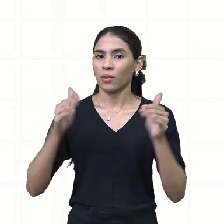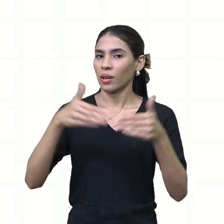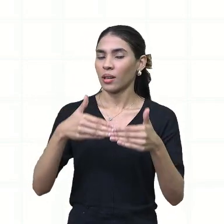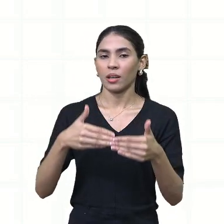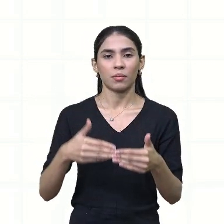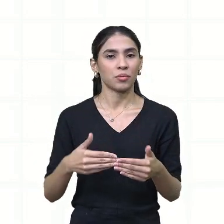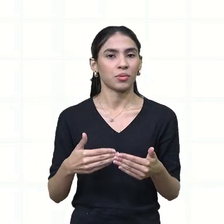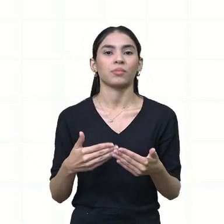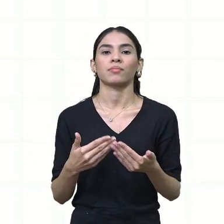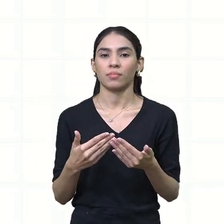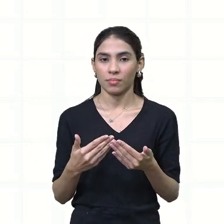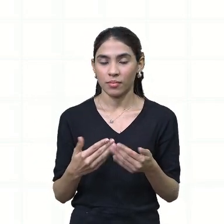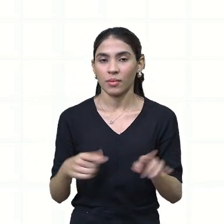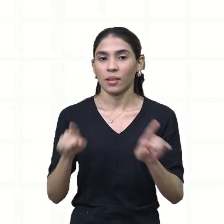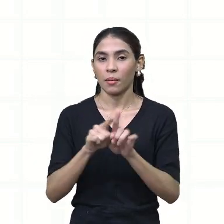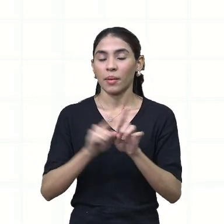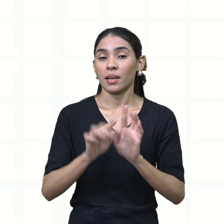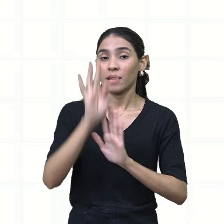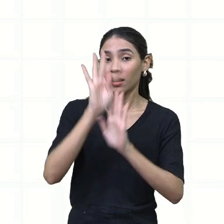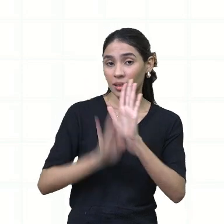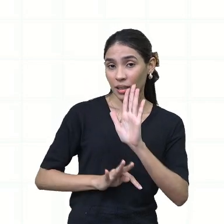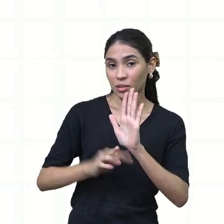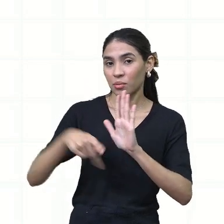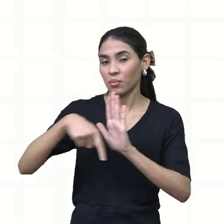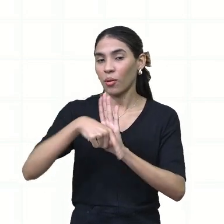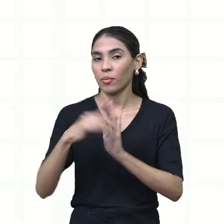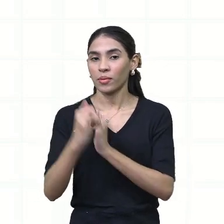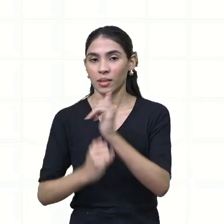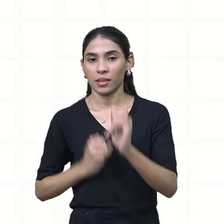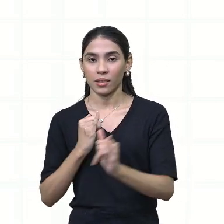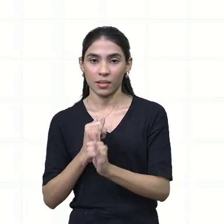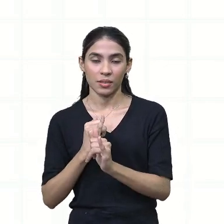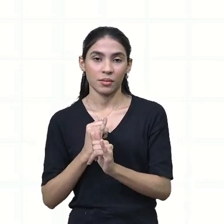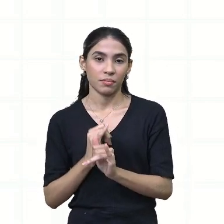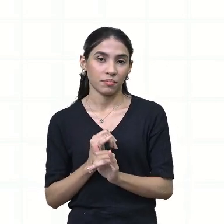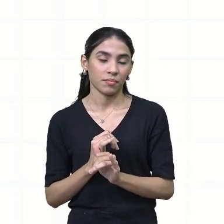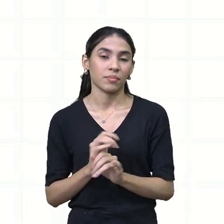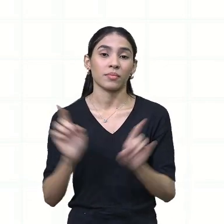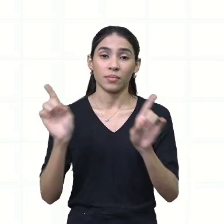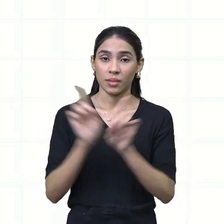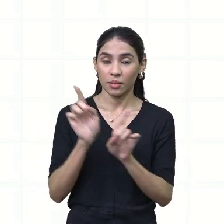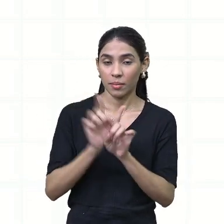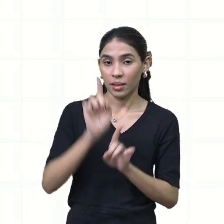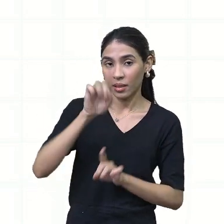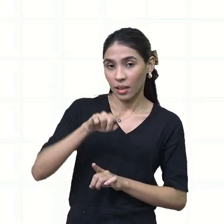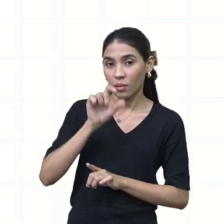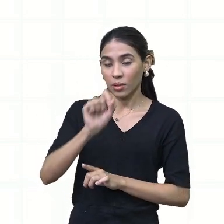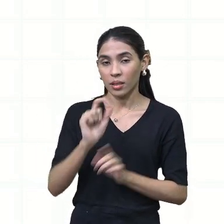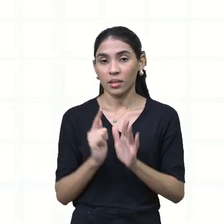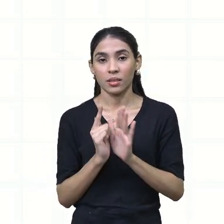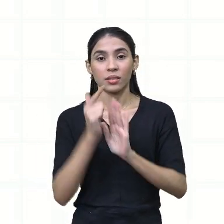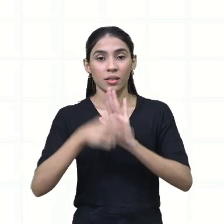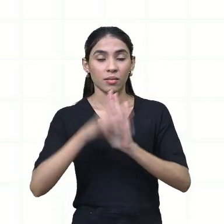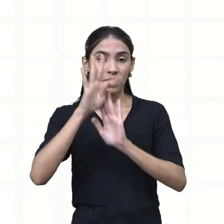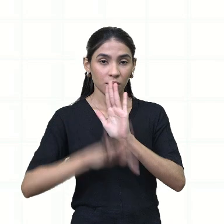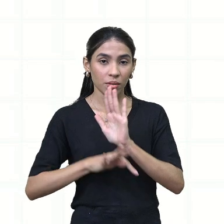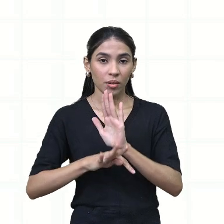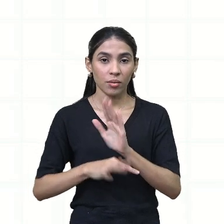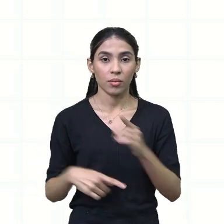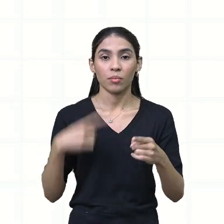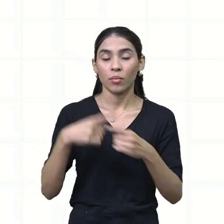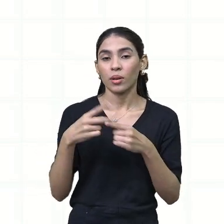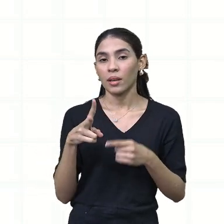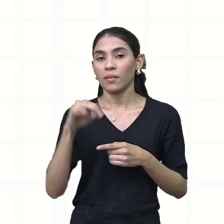com os textos da internet. E são considerados também gêneros textuais porque vão